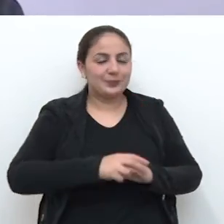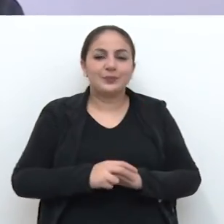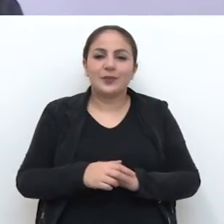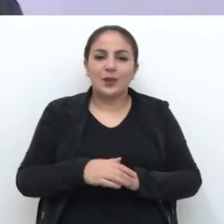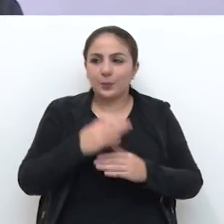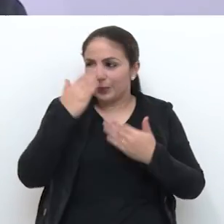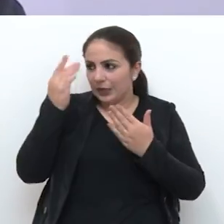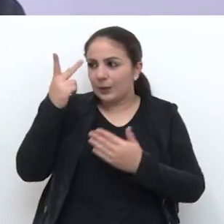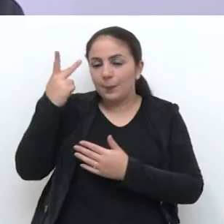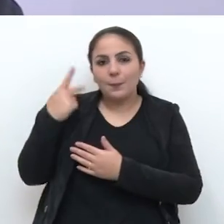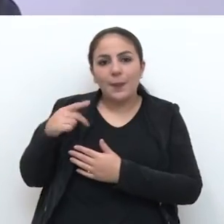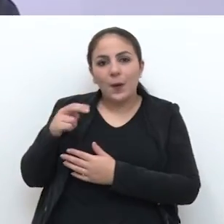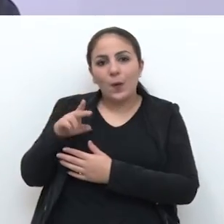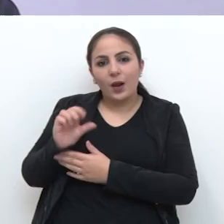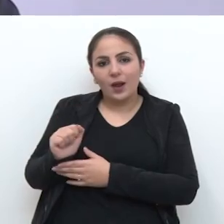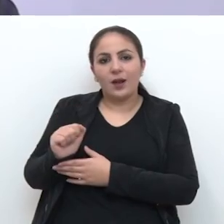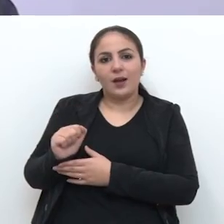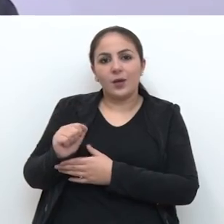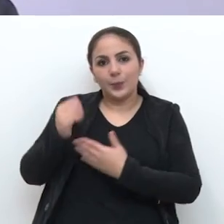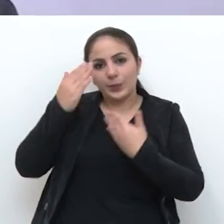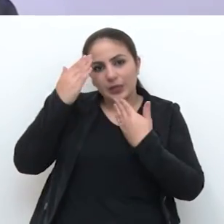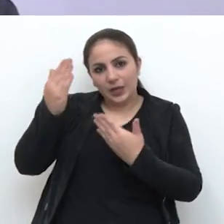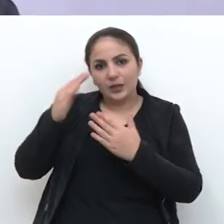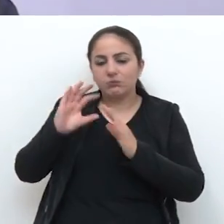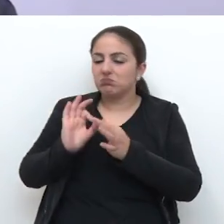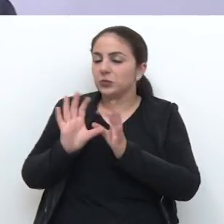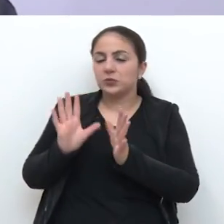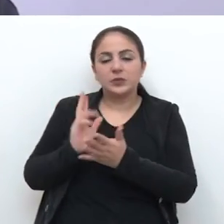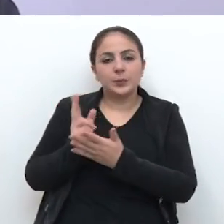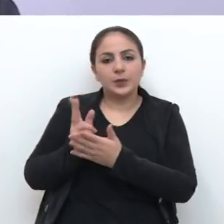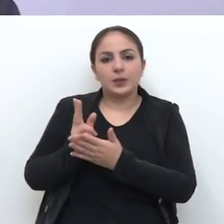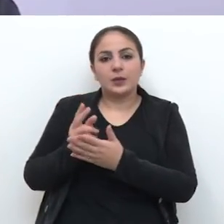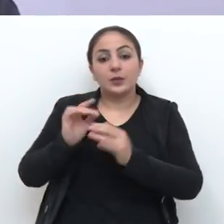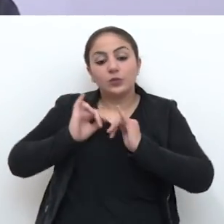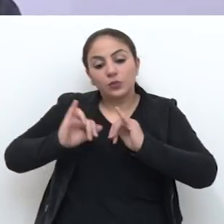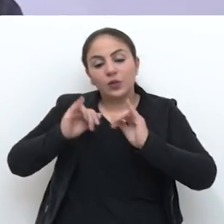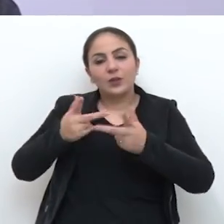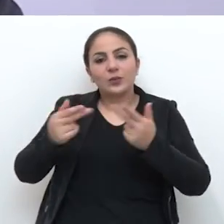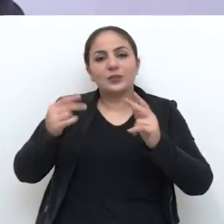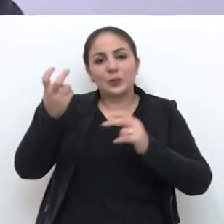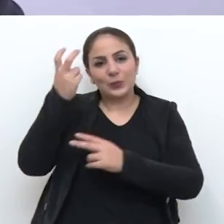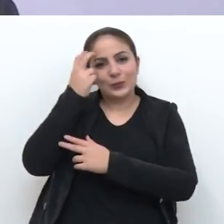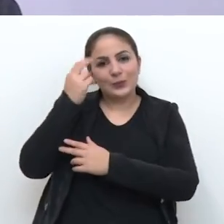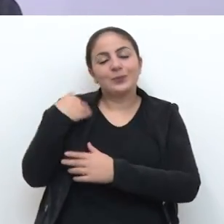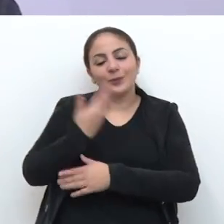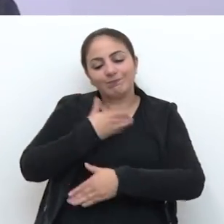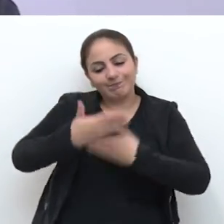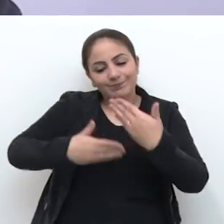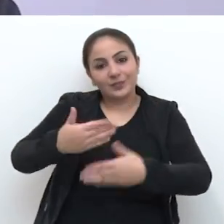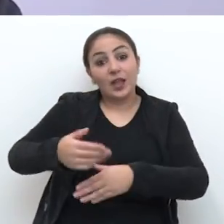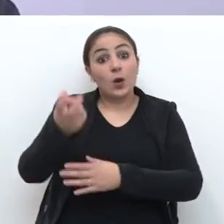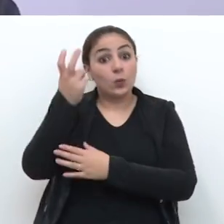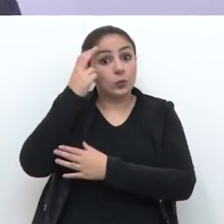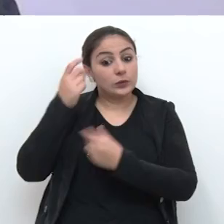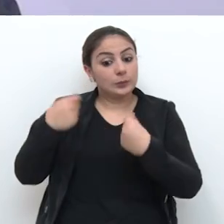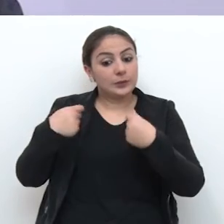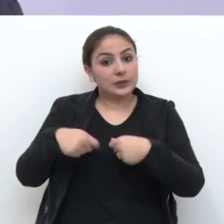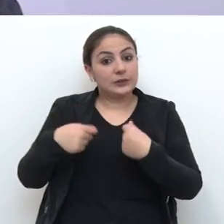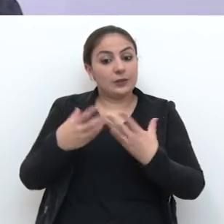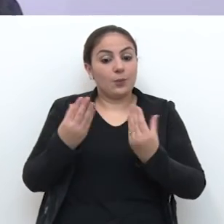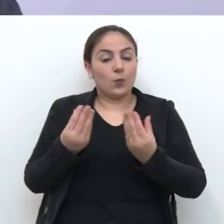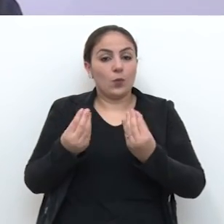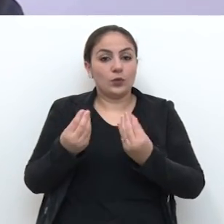Obrigado, Paula, obrigado. Estou sempre à disposição para que a gente possa estar divulgando as coisas da cultura e vamos em frente. A cultura precisa muito